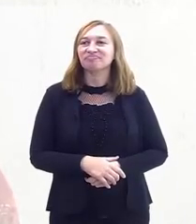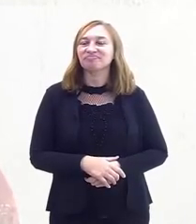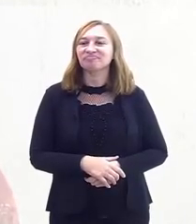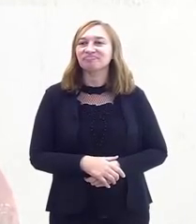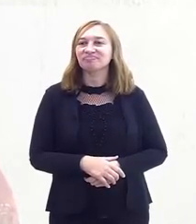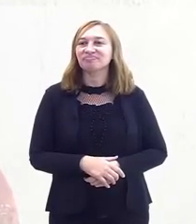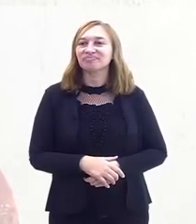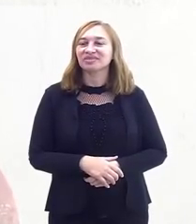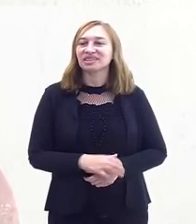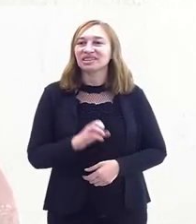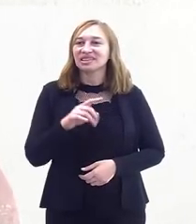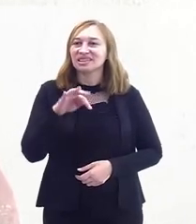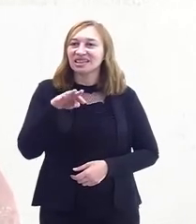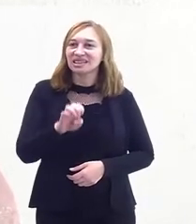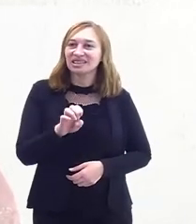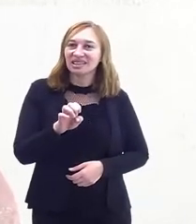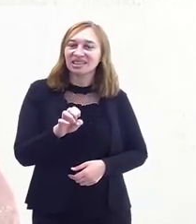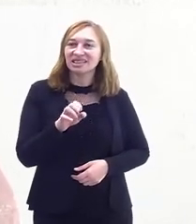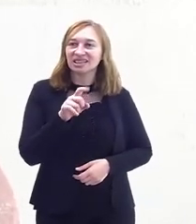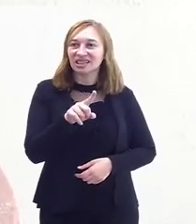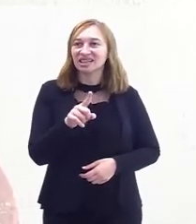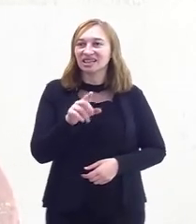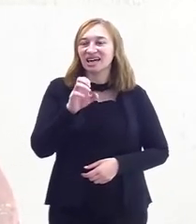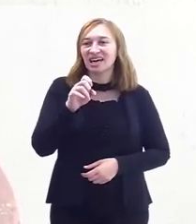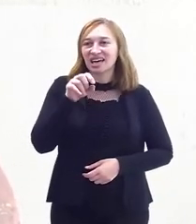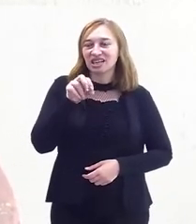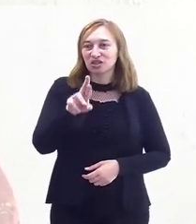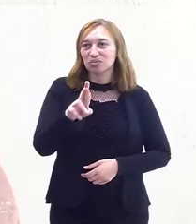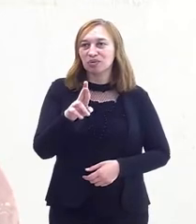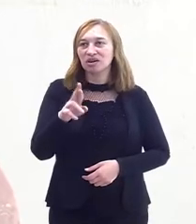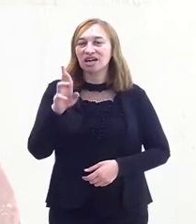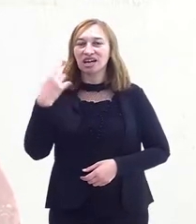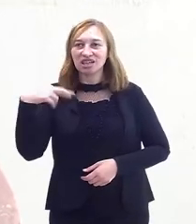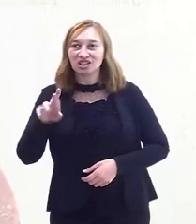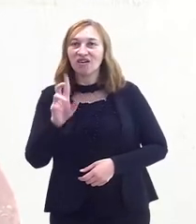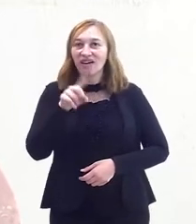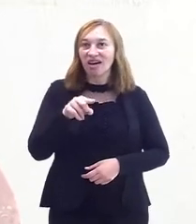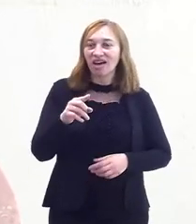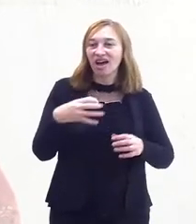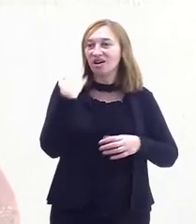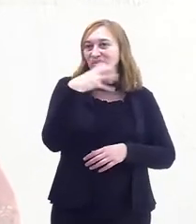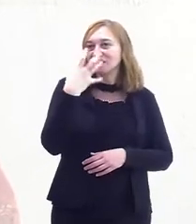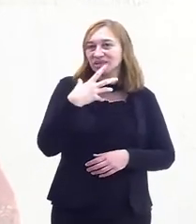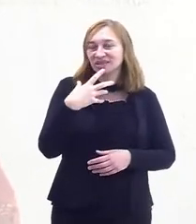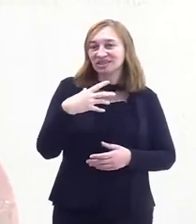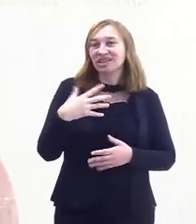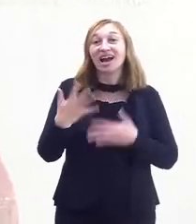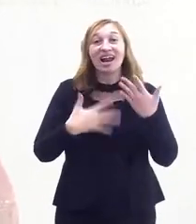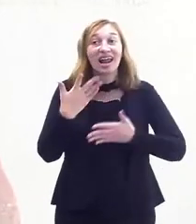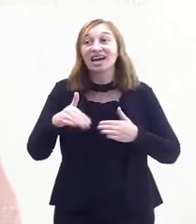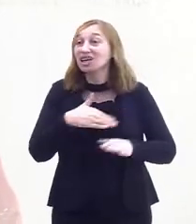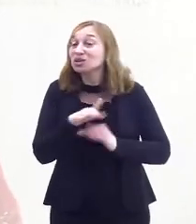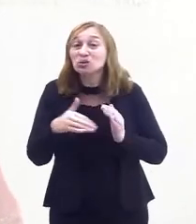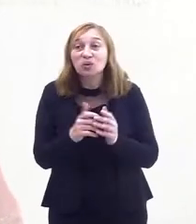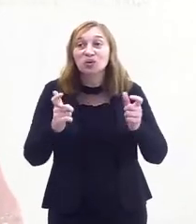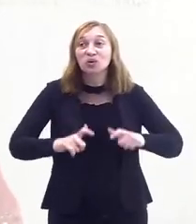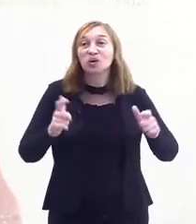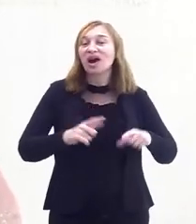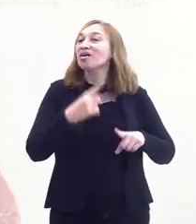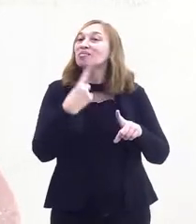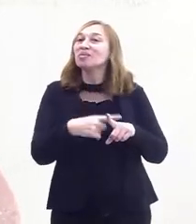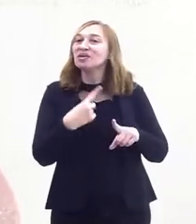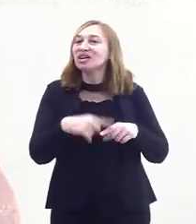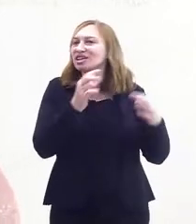estande deles na Expo Religião é isso, é a música. Eles animam o espaço todo,